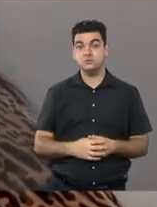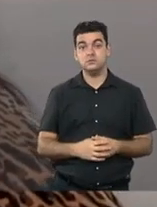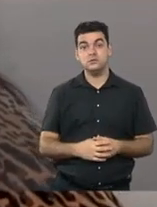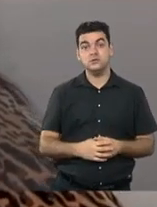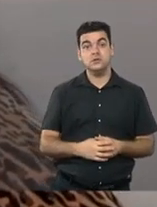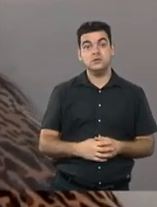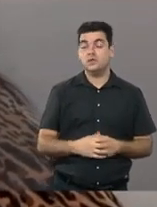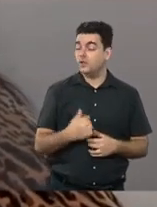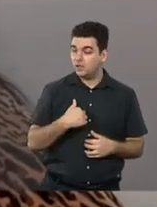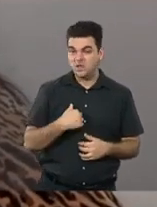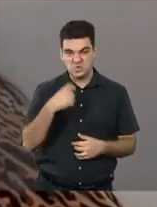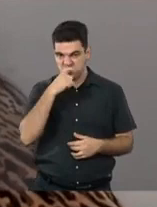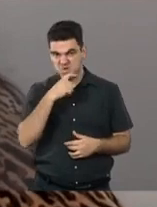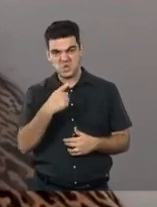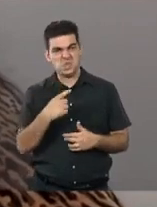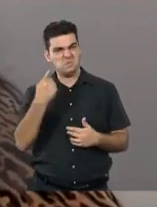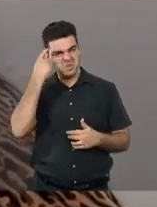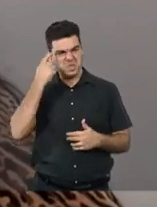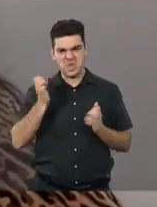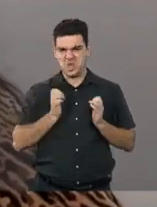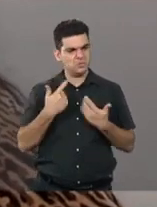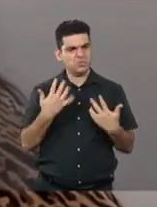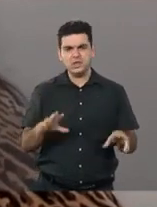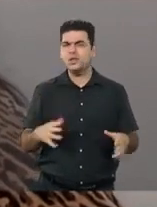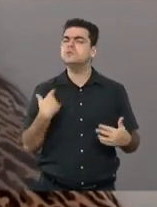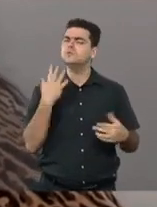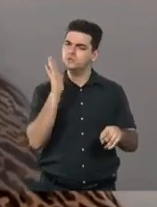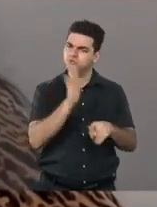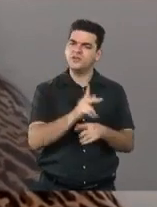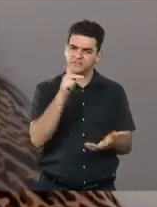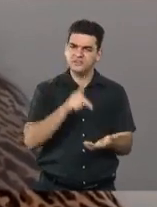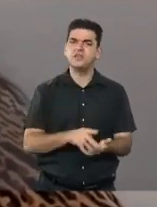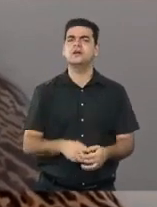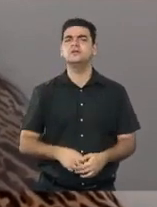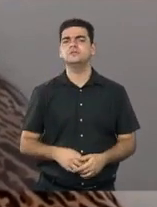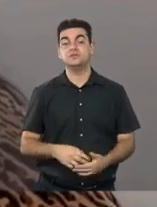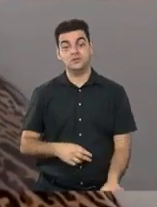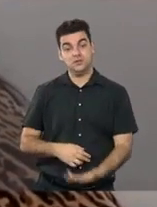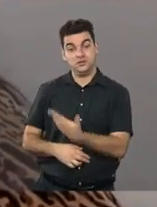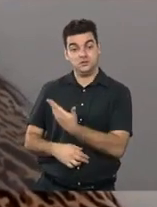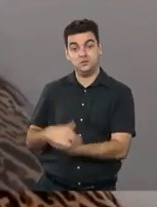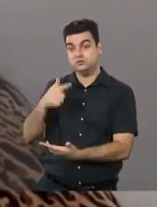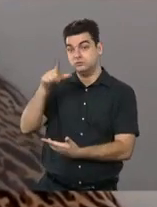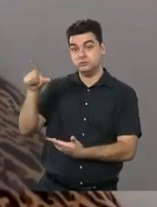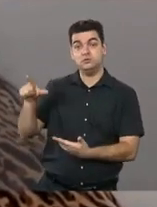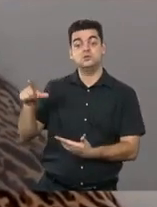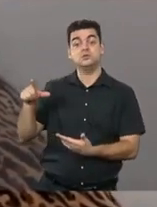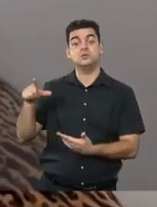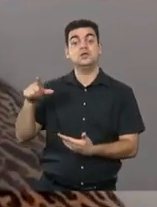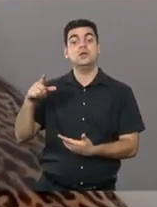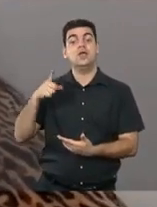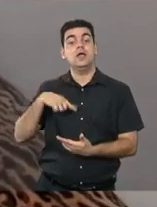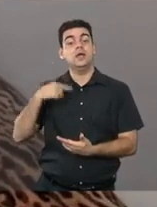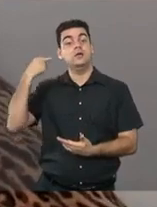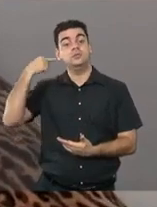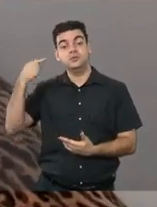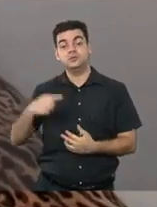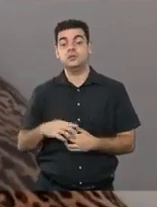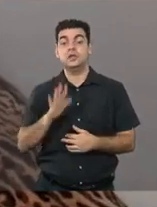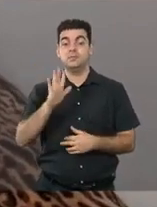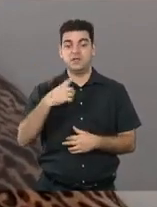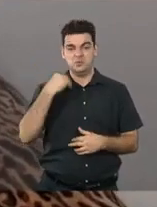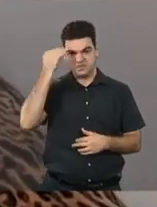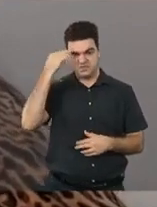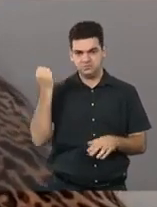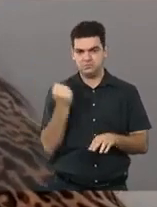em proporções menores, eu não quero comparar, ela está nisso porque ela quer fazer política, ela está nisso porque ela vai sair candidata, eu nunca me filiei a